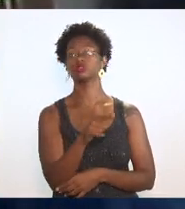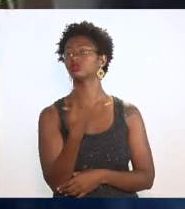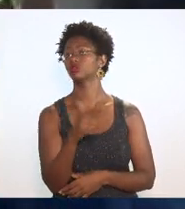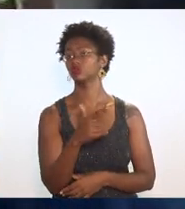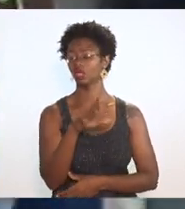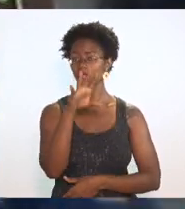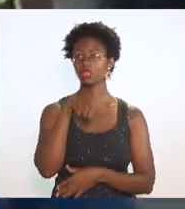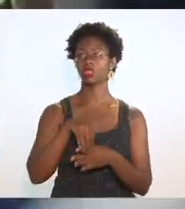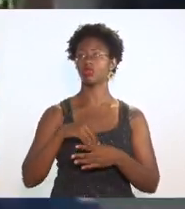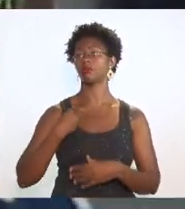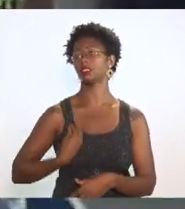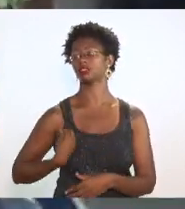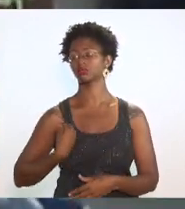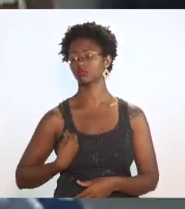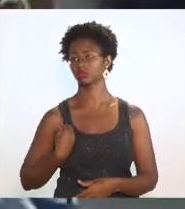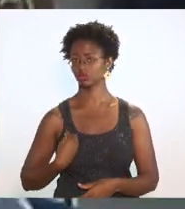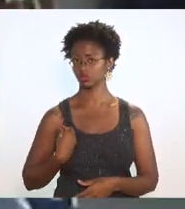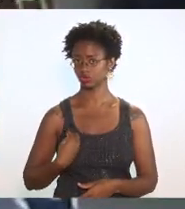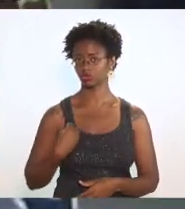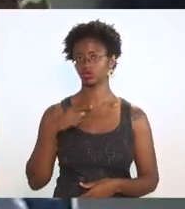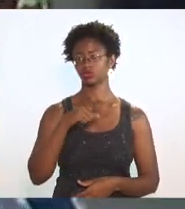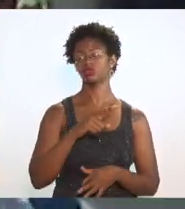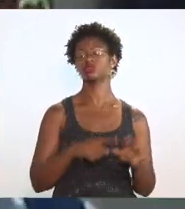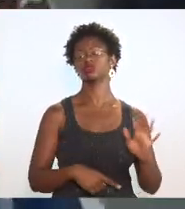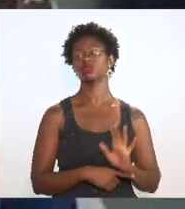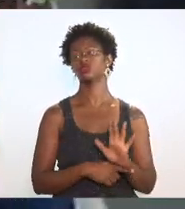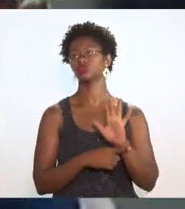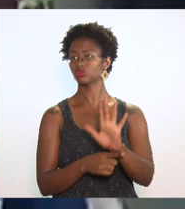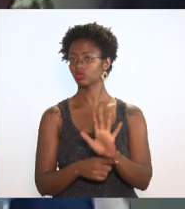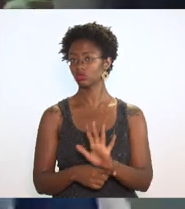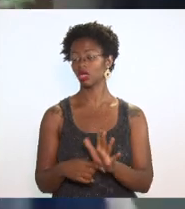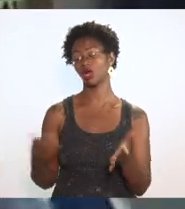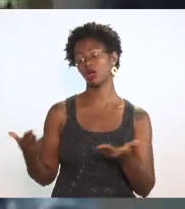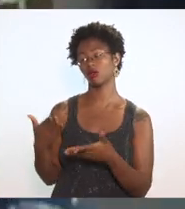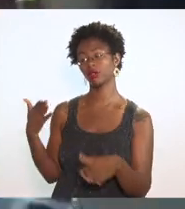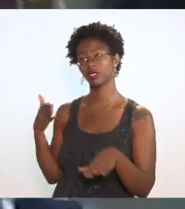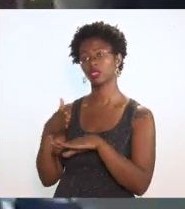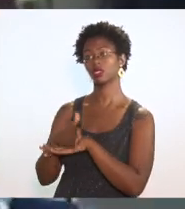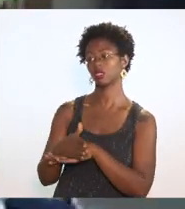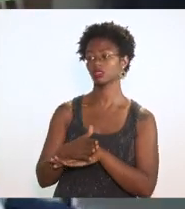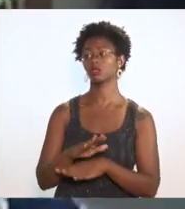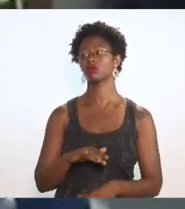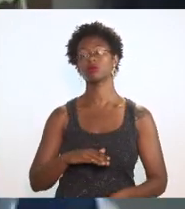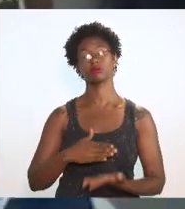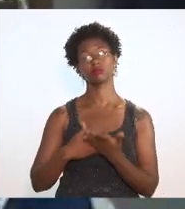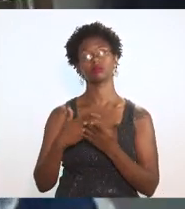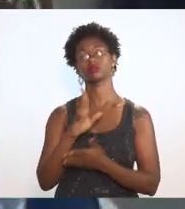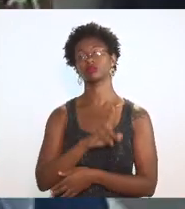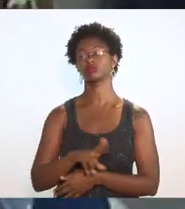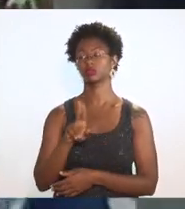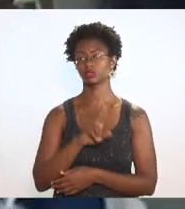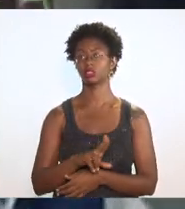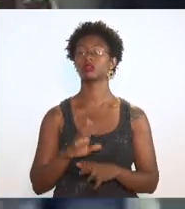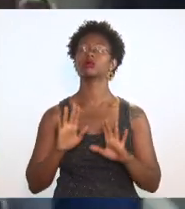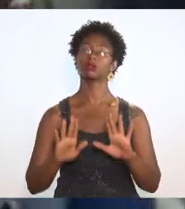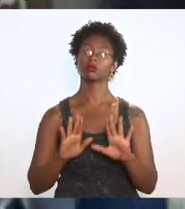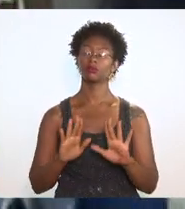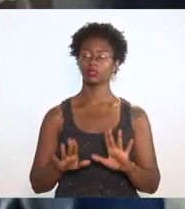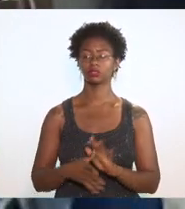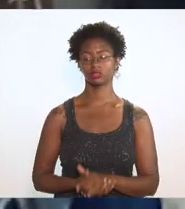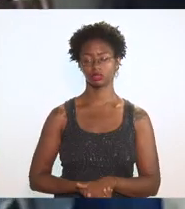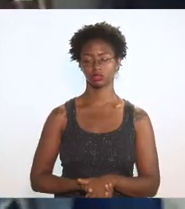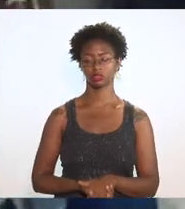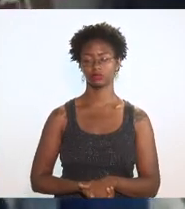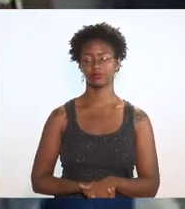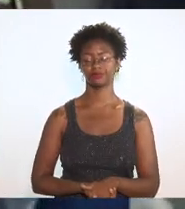daquele benefício eles passam a usufruí-lo isso é uma extensão subjetiva a cláusula